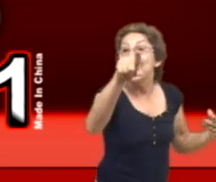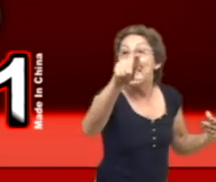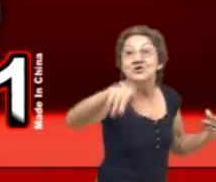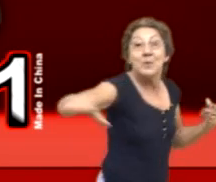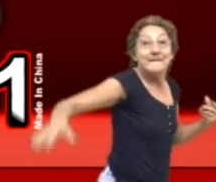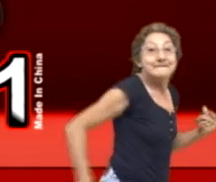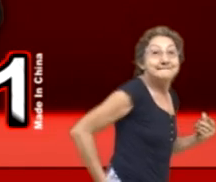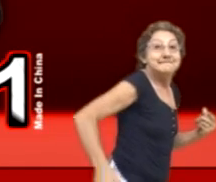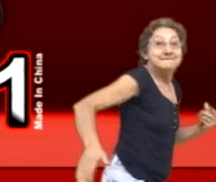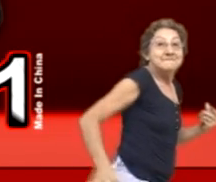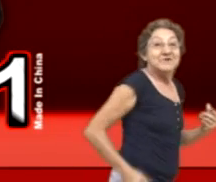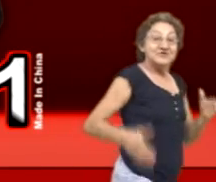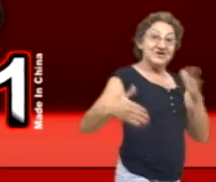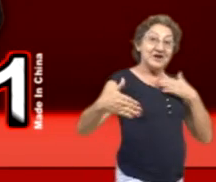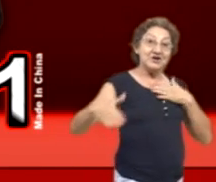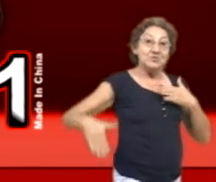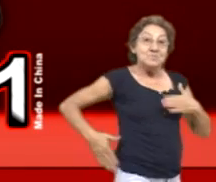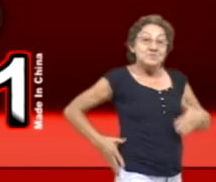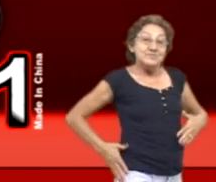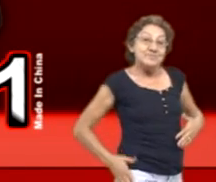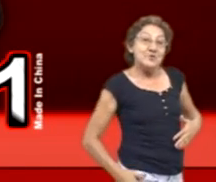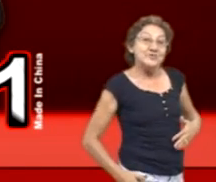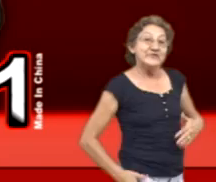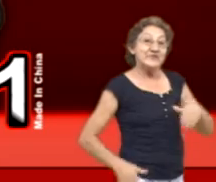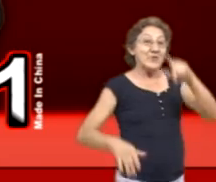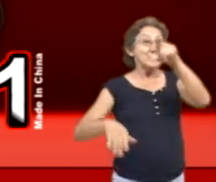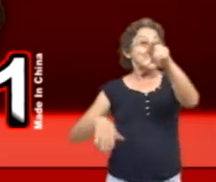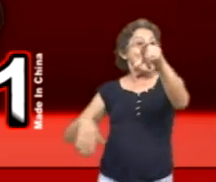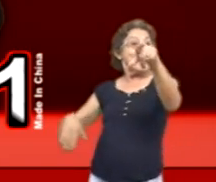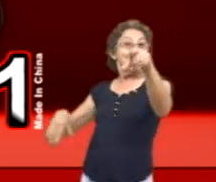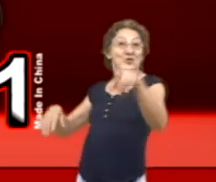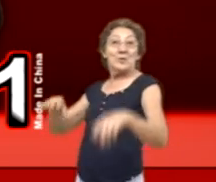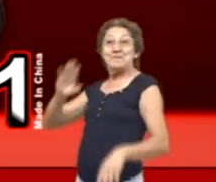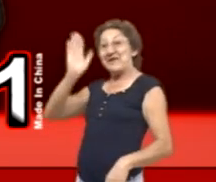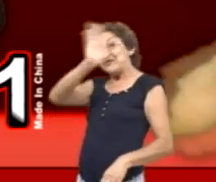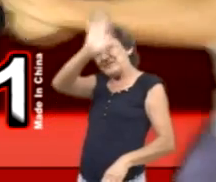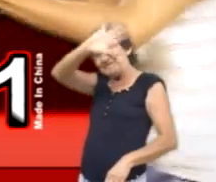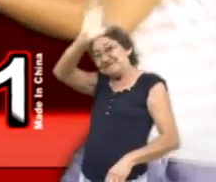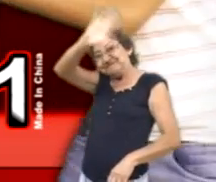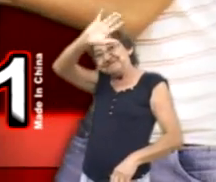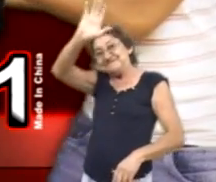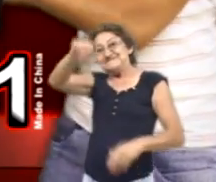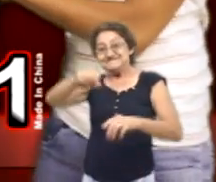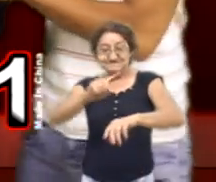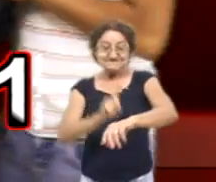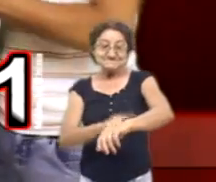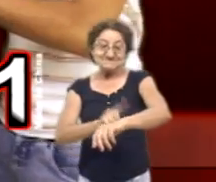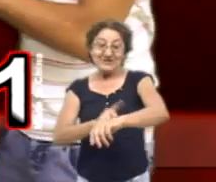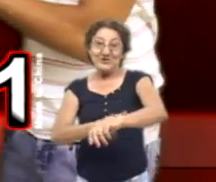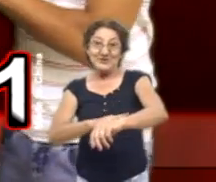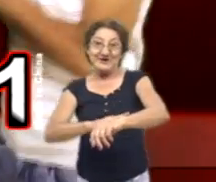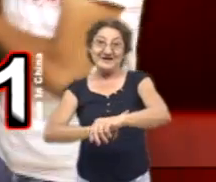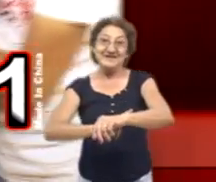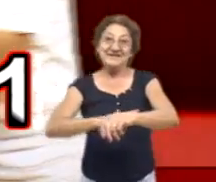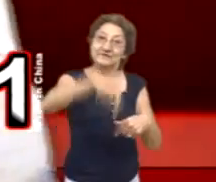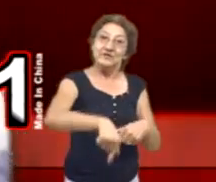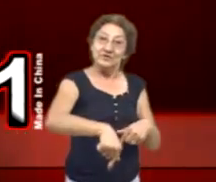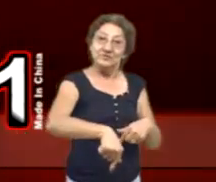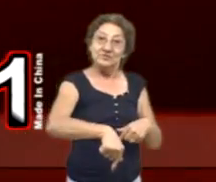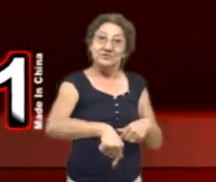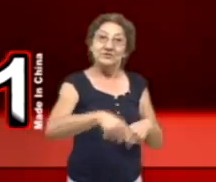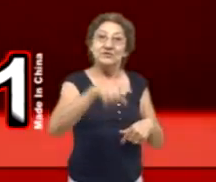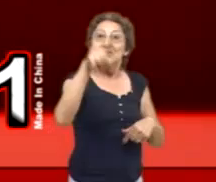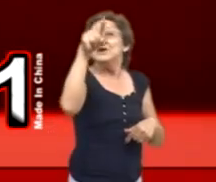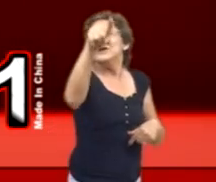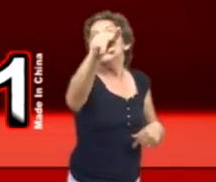da Webook. Os coisinhos de 32 de carota bebendo. Eu vendo as box para você pegar a Skyline. Ei, meu irmão, quer isso aqui? Não pode estar gente